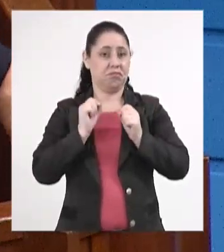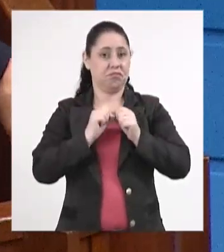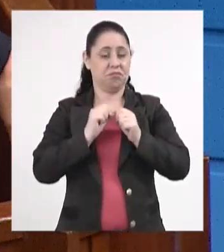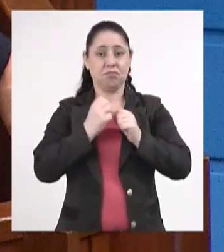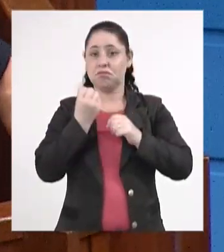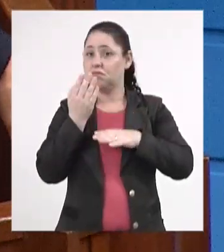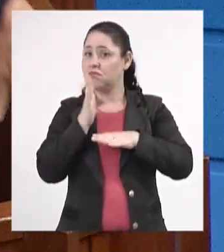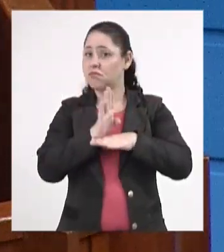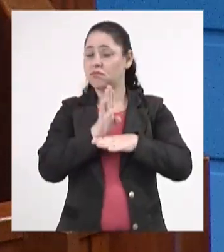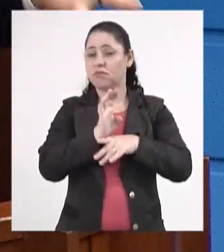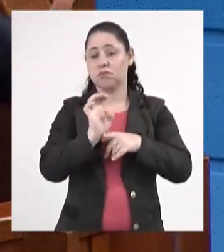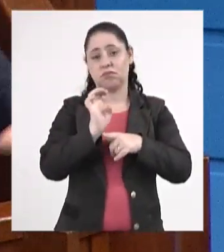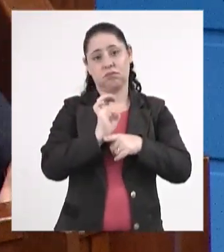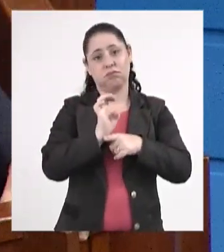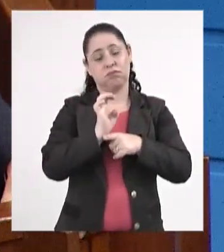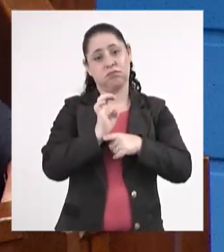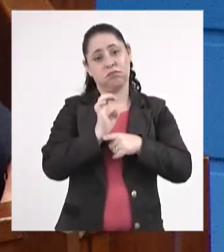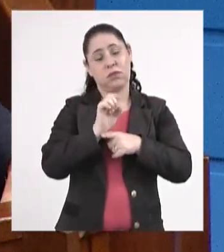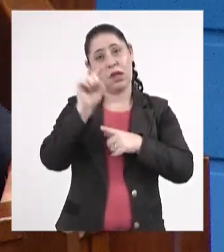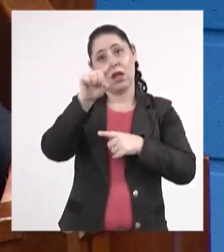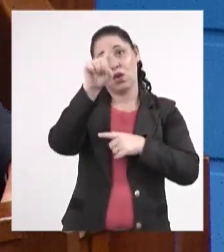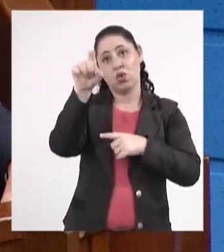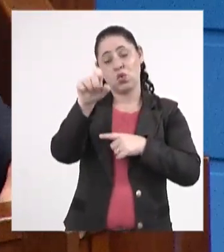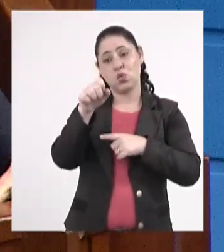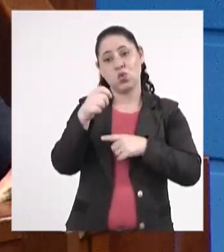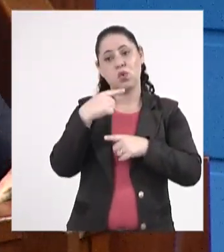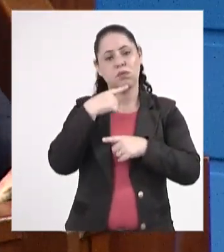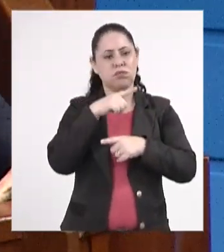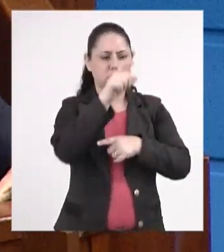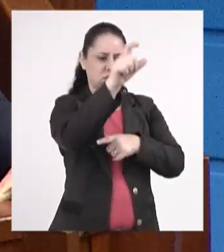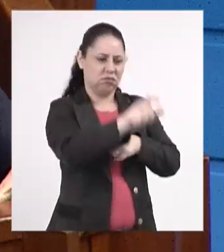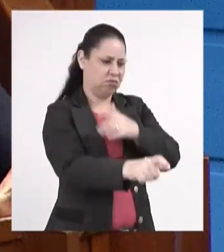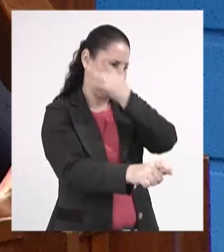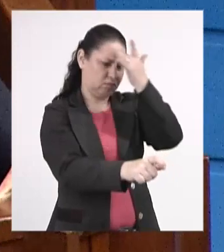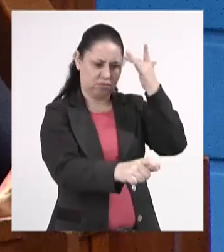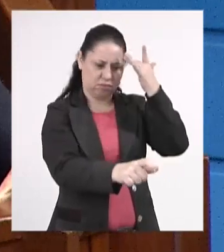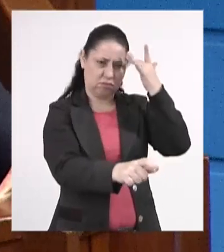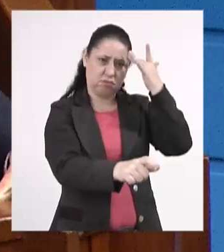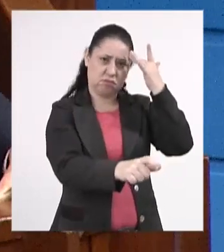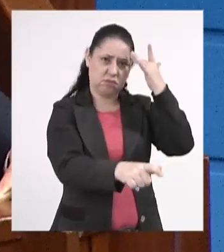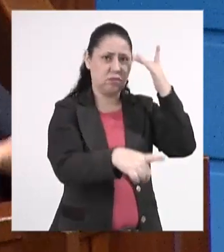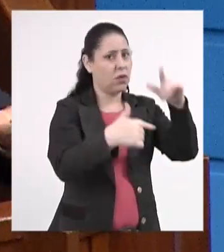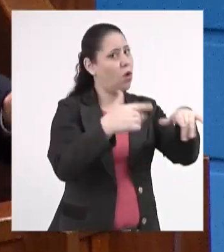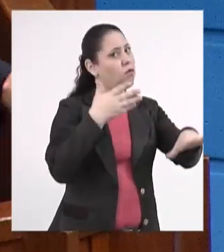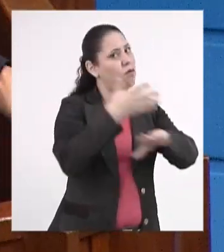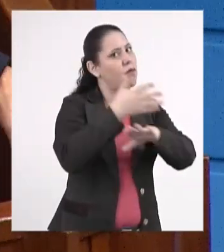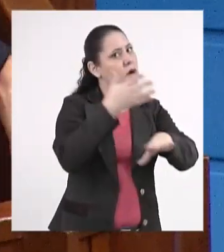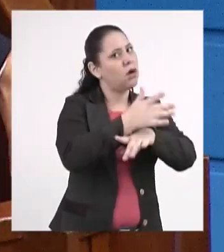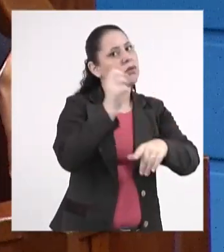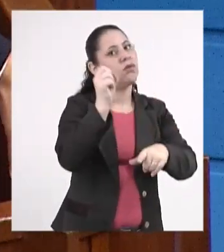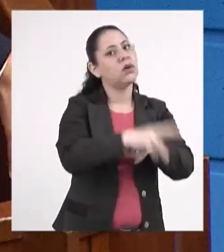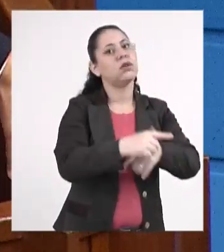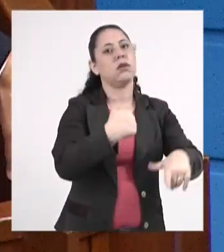Estado. E aí que vamos questionar, então, esse fulano de tal aqui, ele não está indo trabalhar.